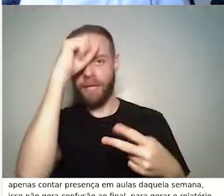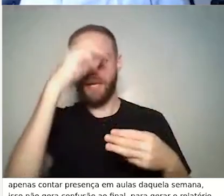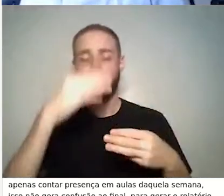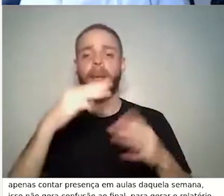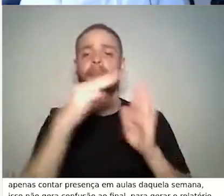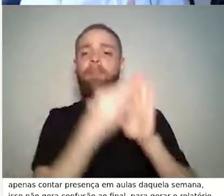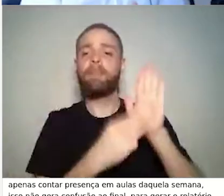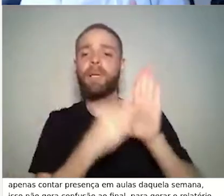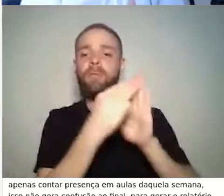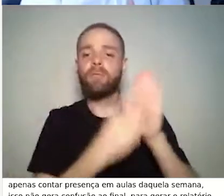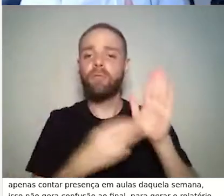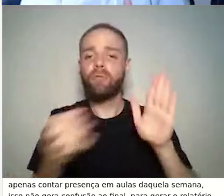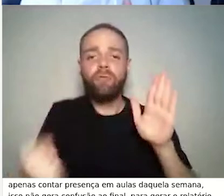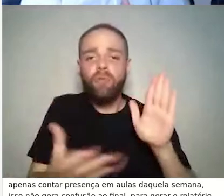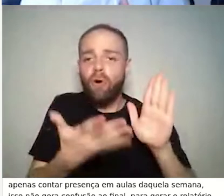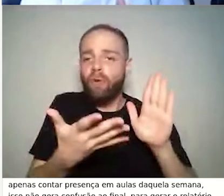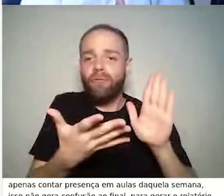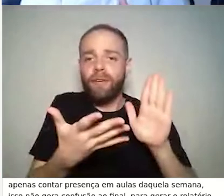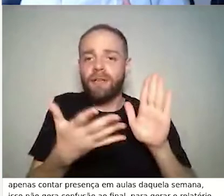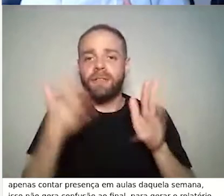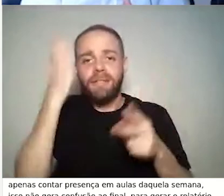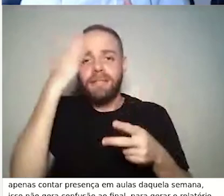cada pessoa tem uma